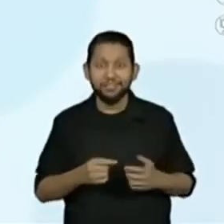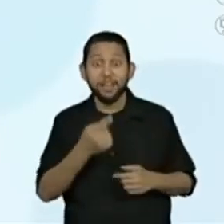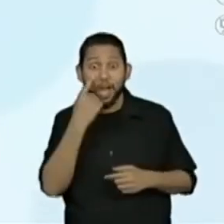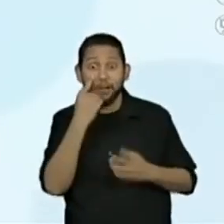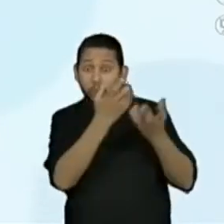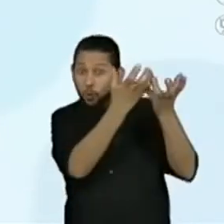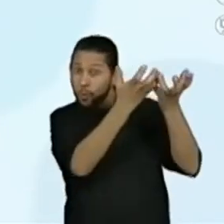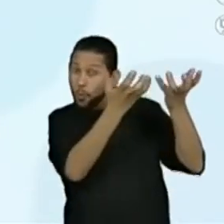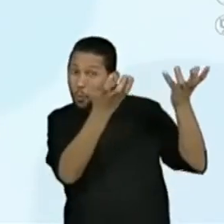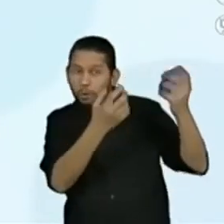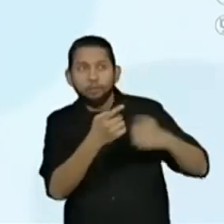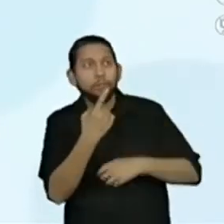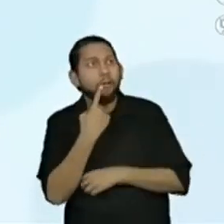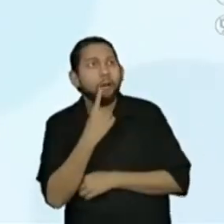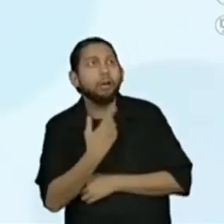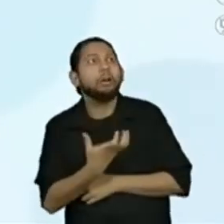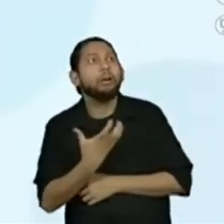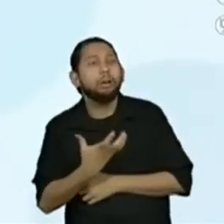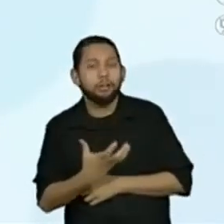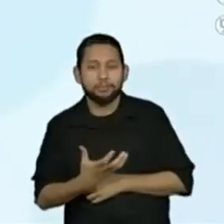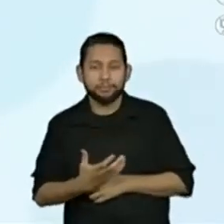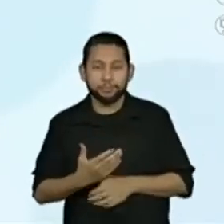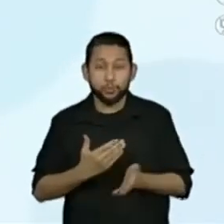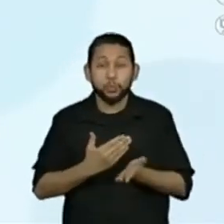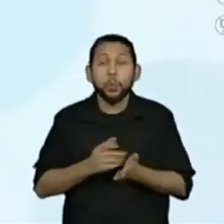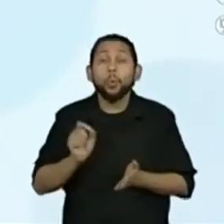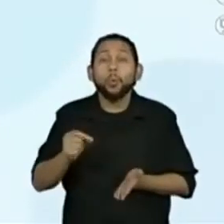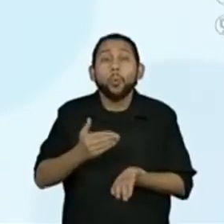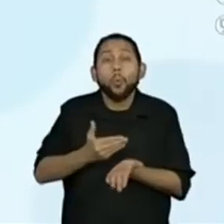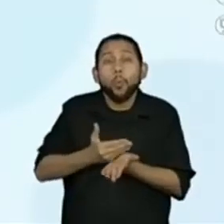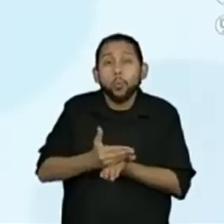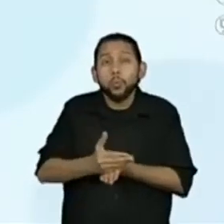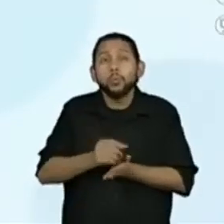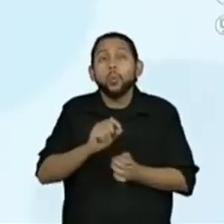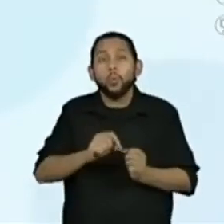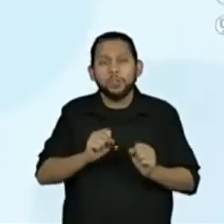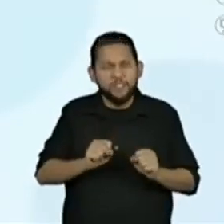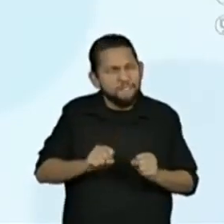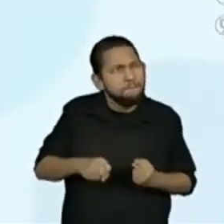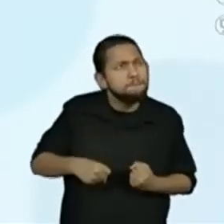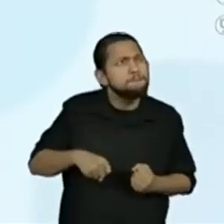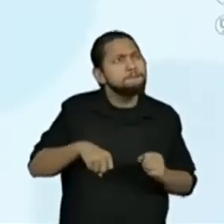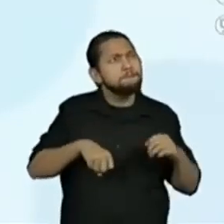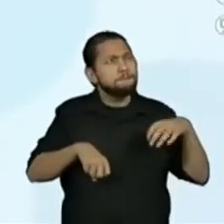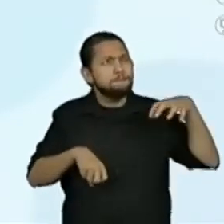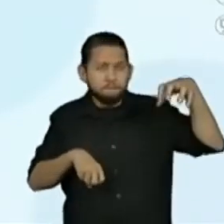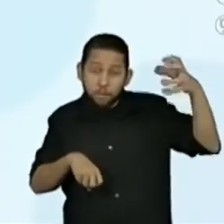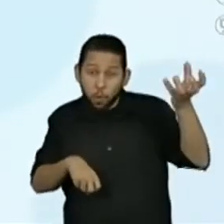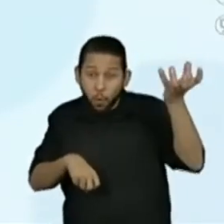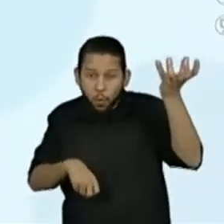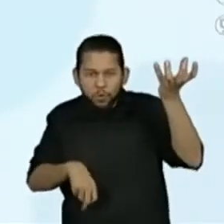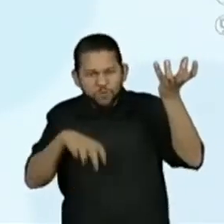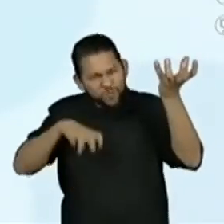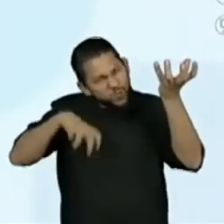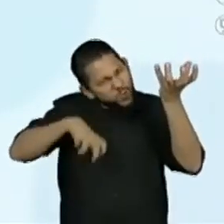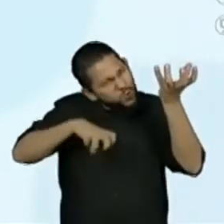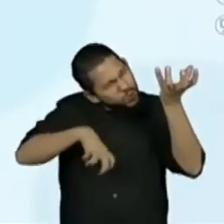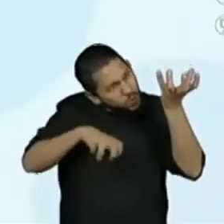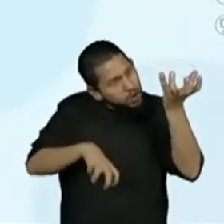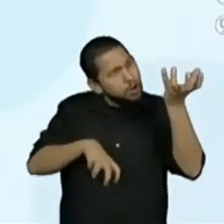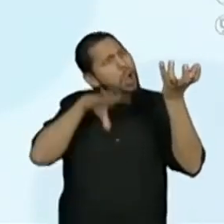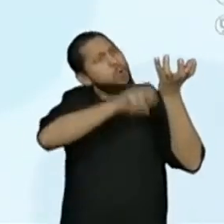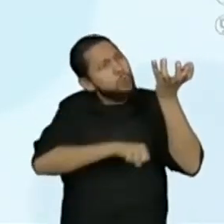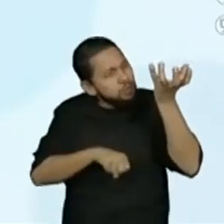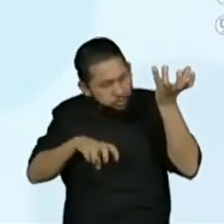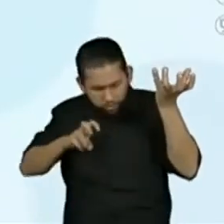favos, hein? E começou a fazer esforços e diligências para